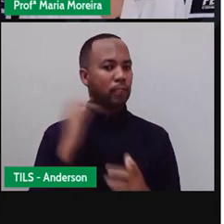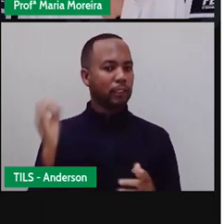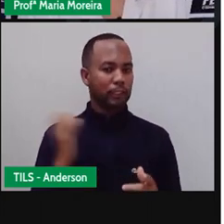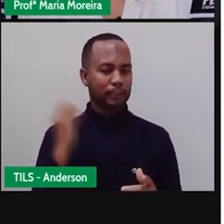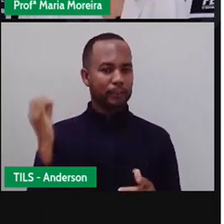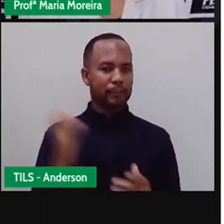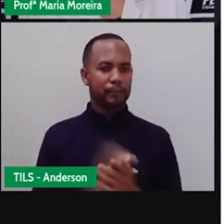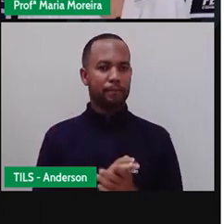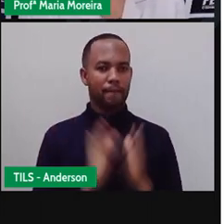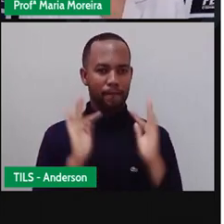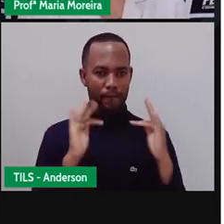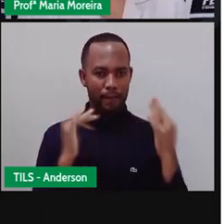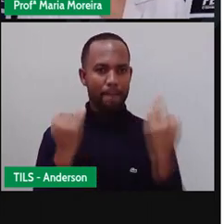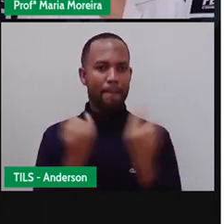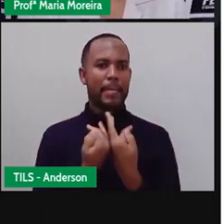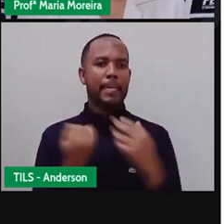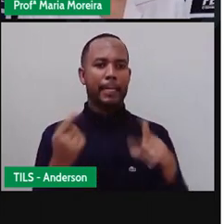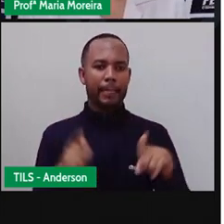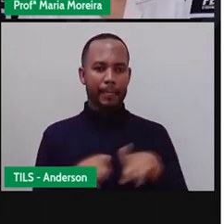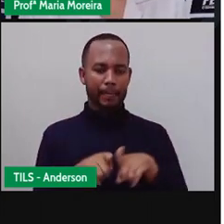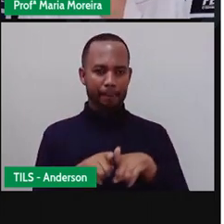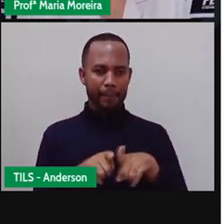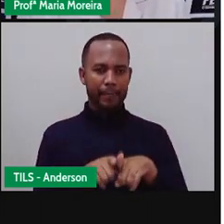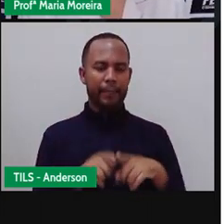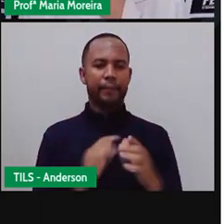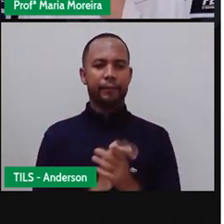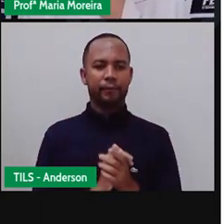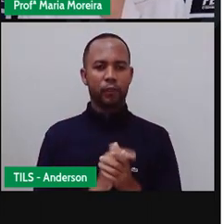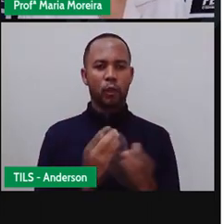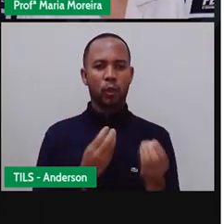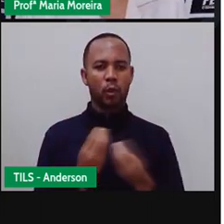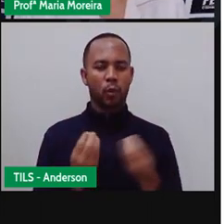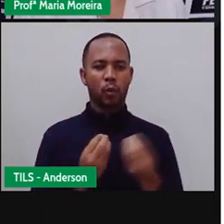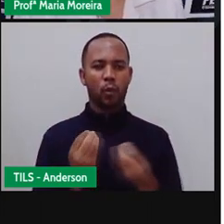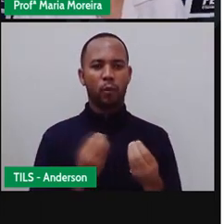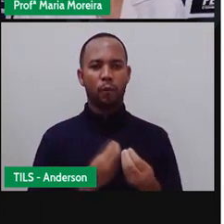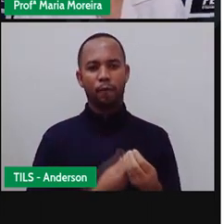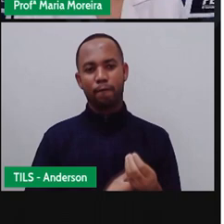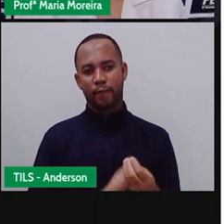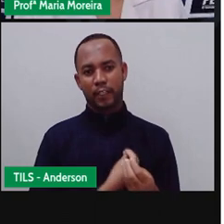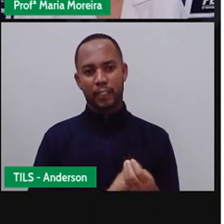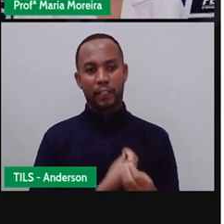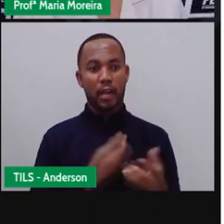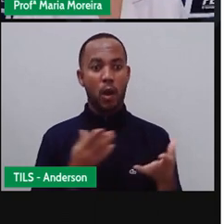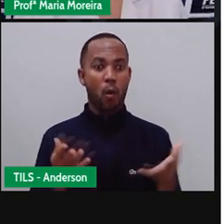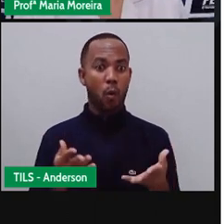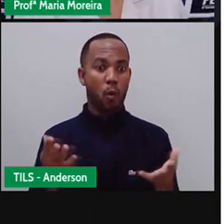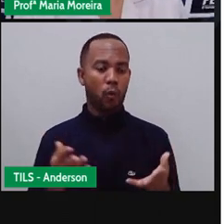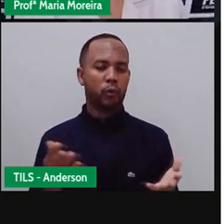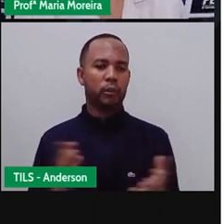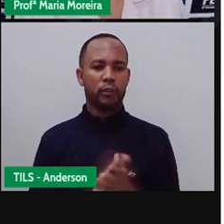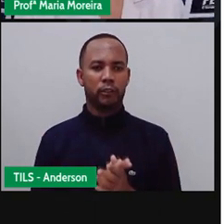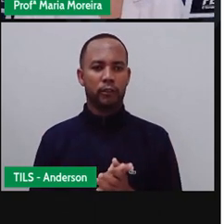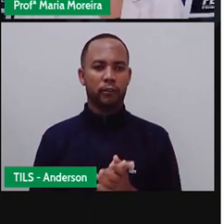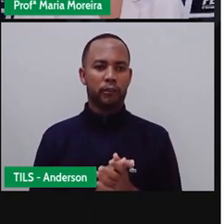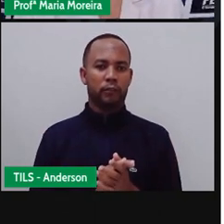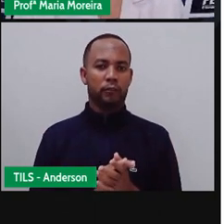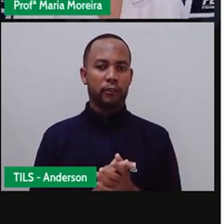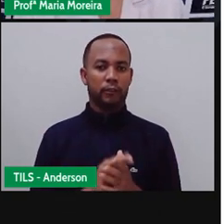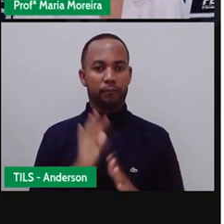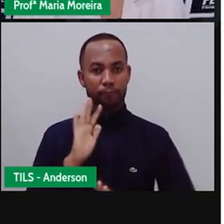vocês, principalmente com relação a vocês. A exposição que se faz das crianças hoje na internet.